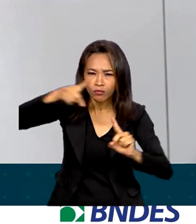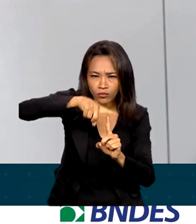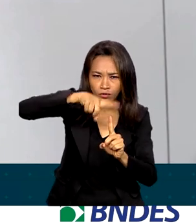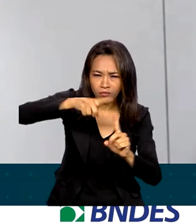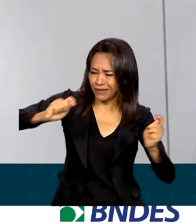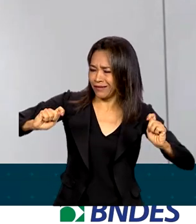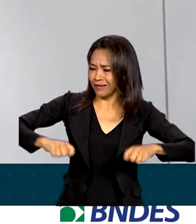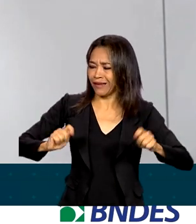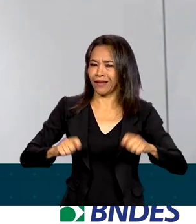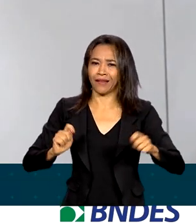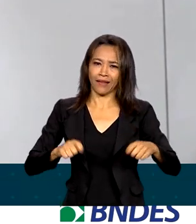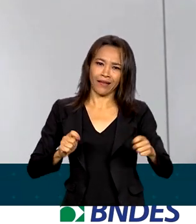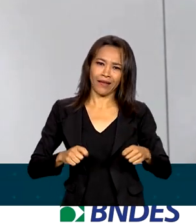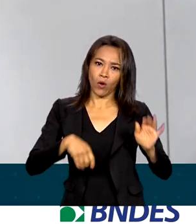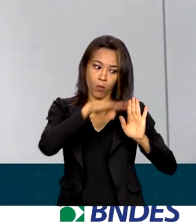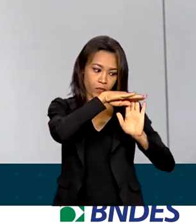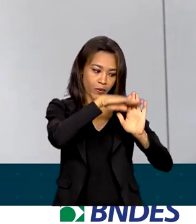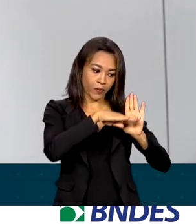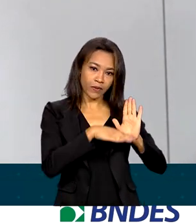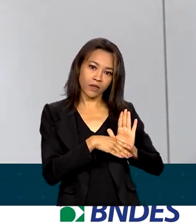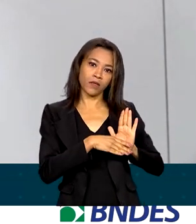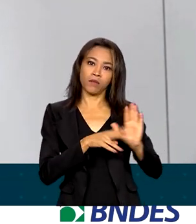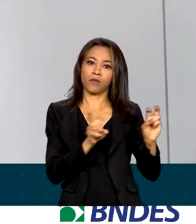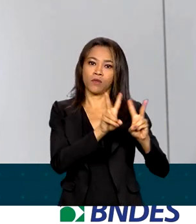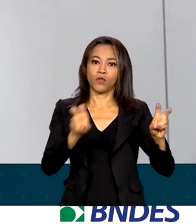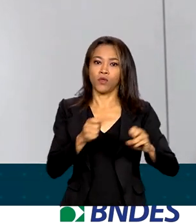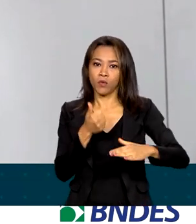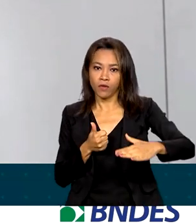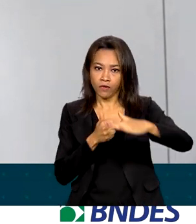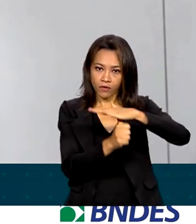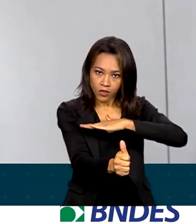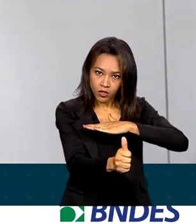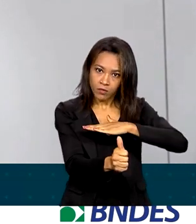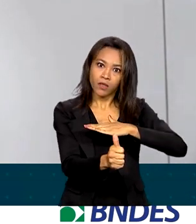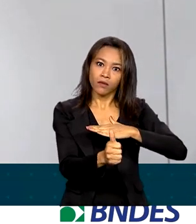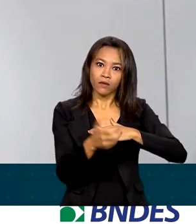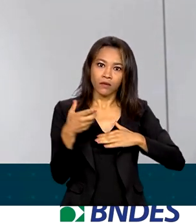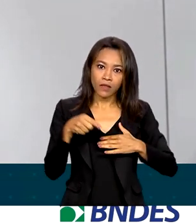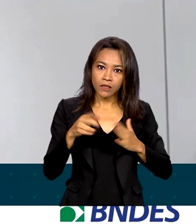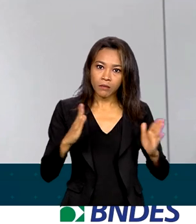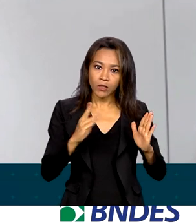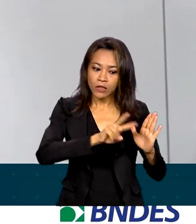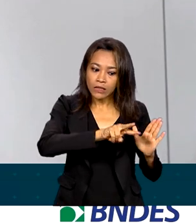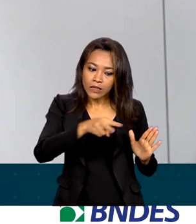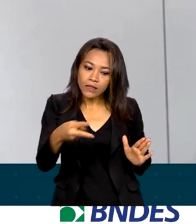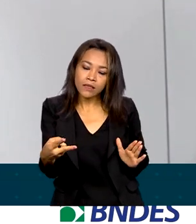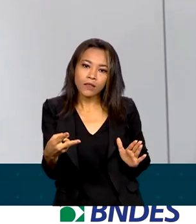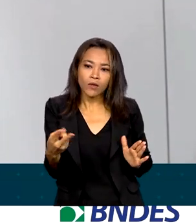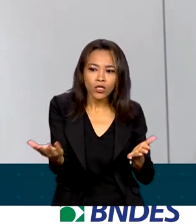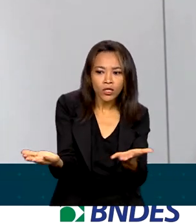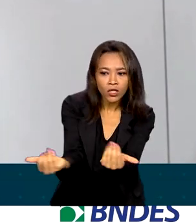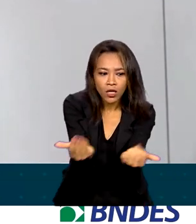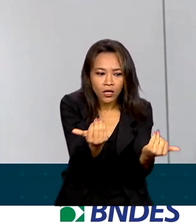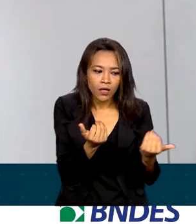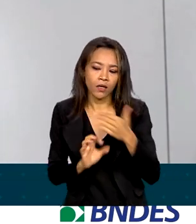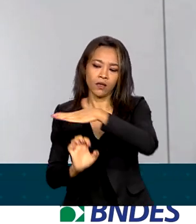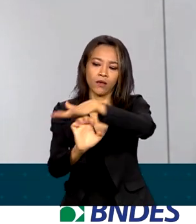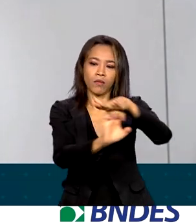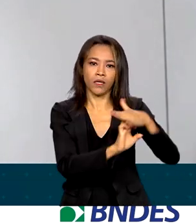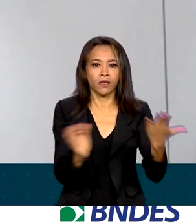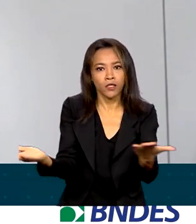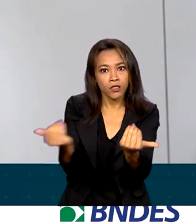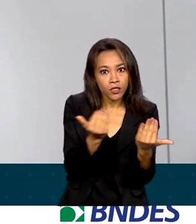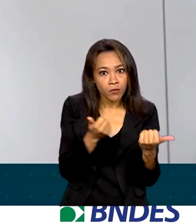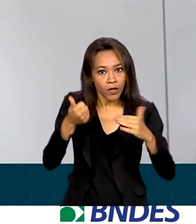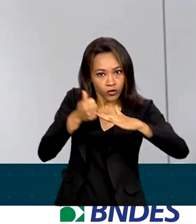de, com um programa robusto de investimentos na transição ecológica, atrair empresas, atrair investimentos,